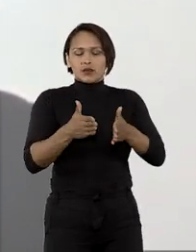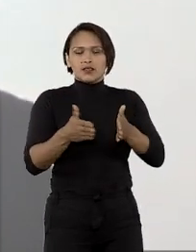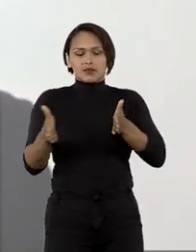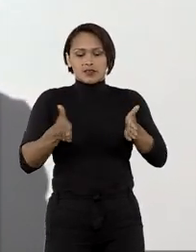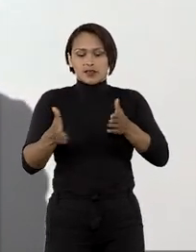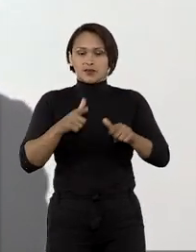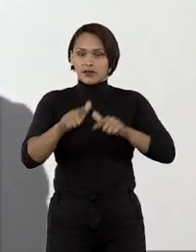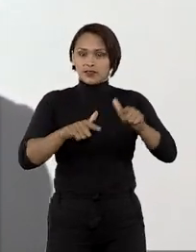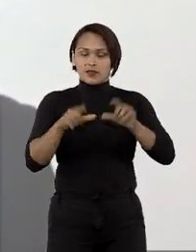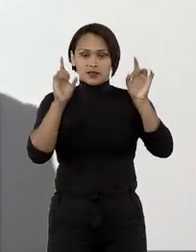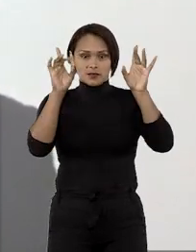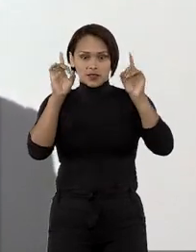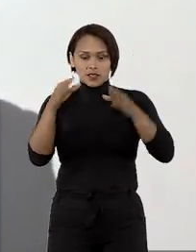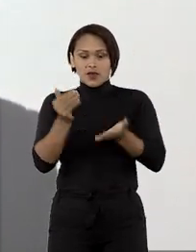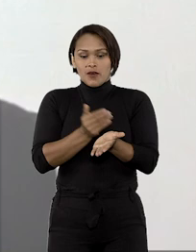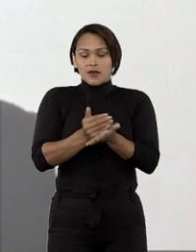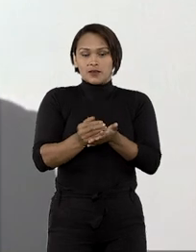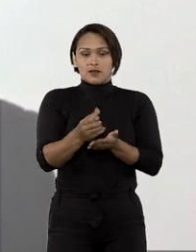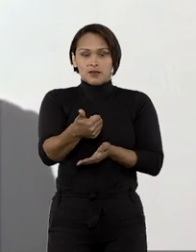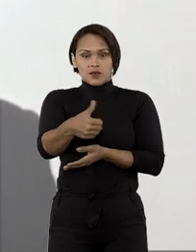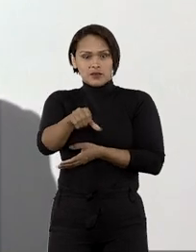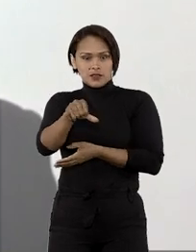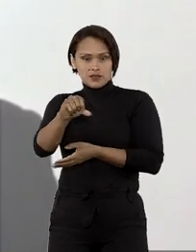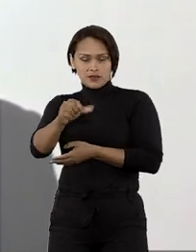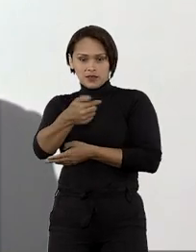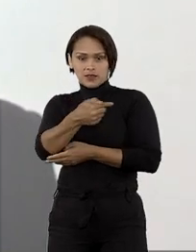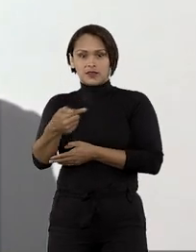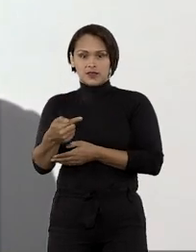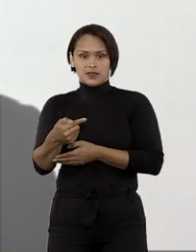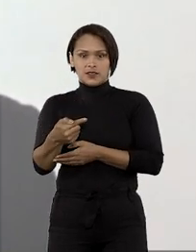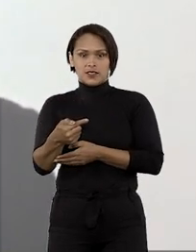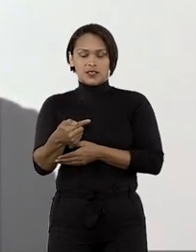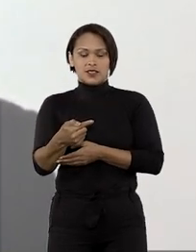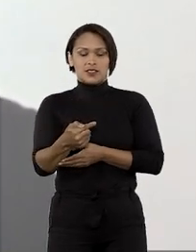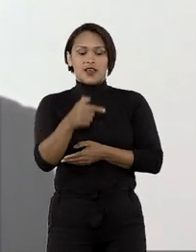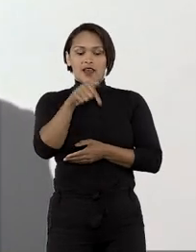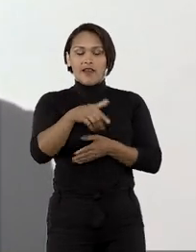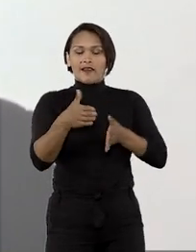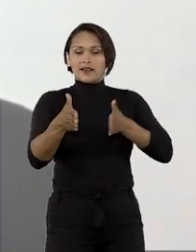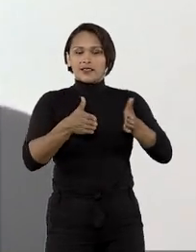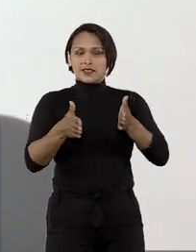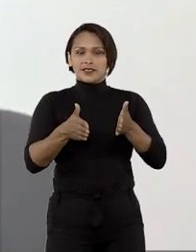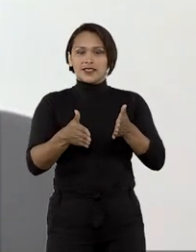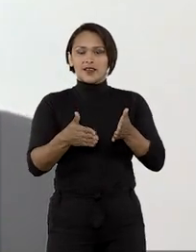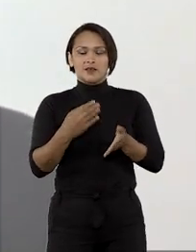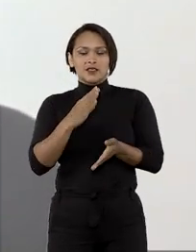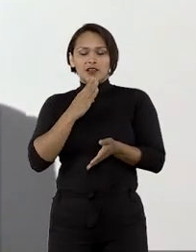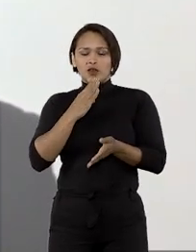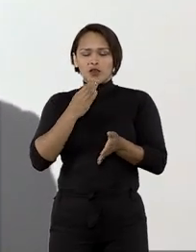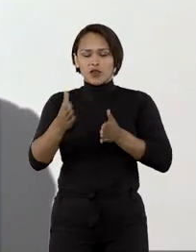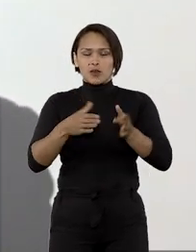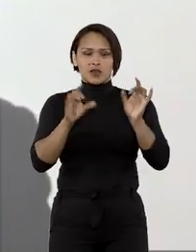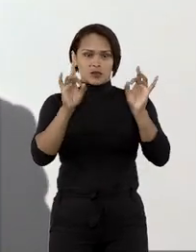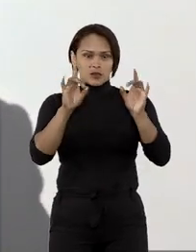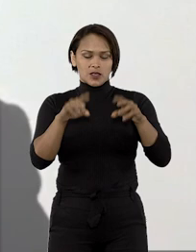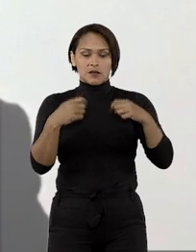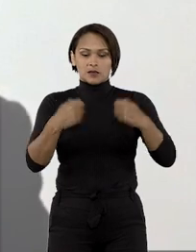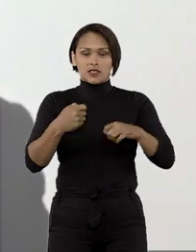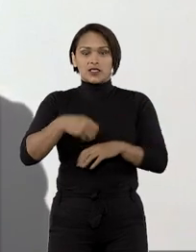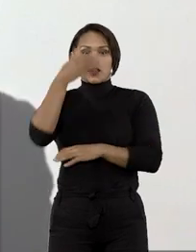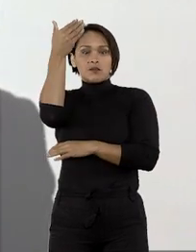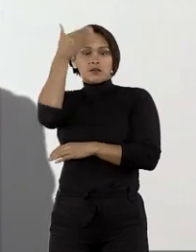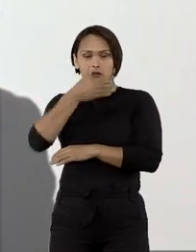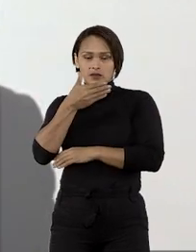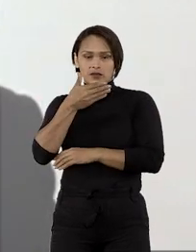como tempo especial. A partir de 1997, esse tempo, para ser reconhecido como tempo especial, ele